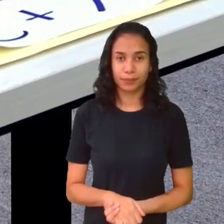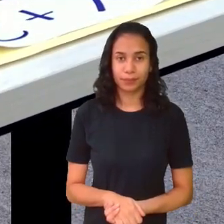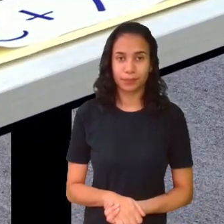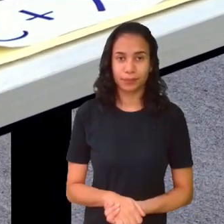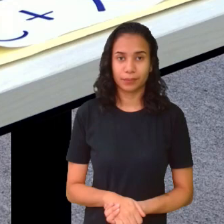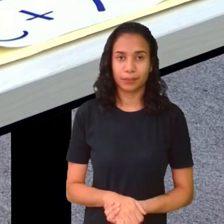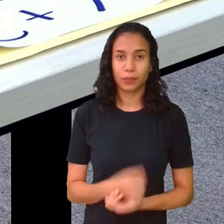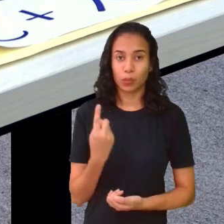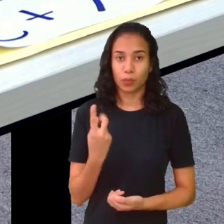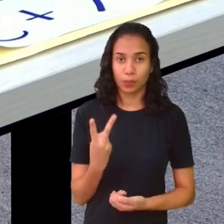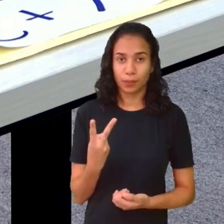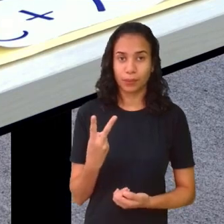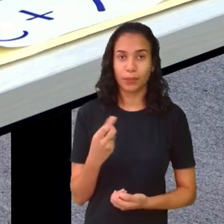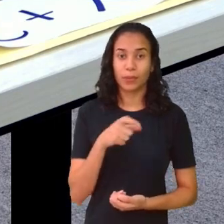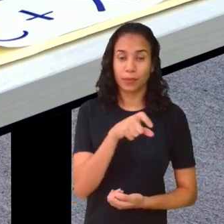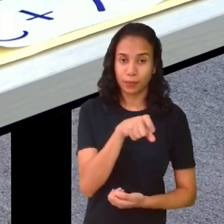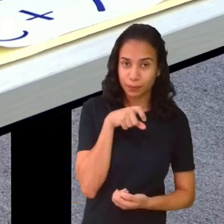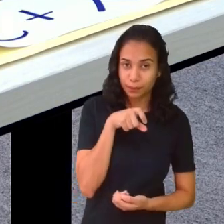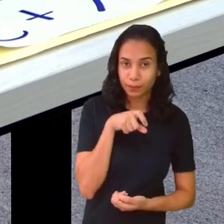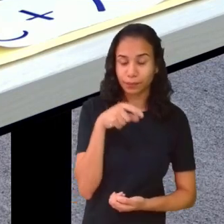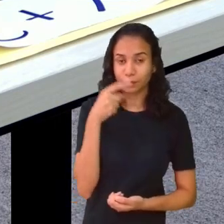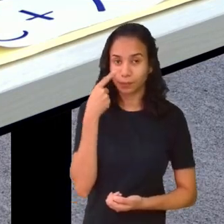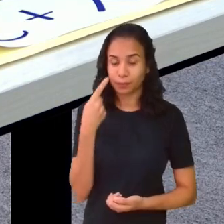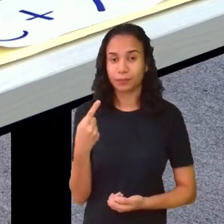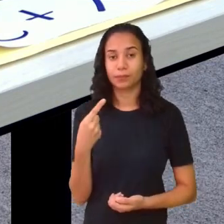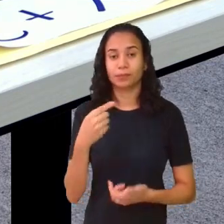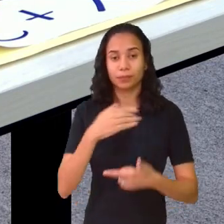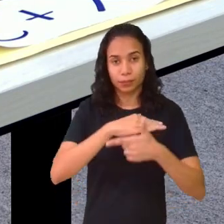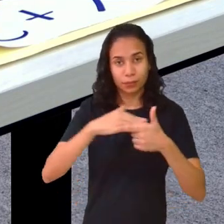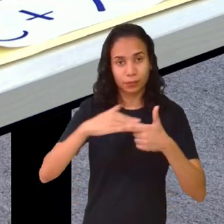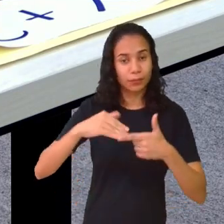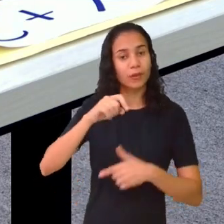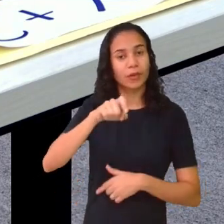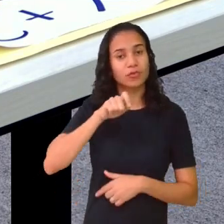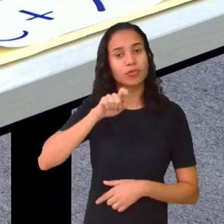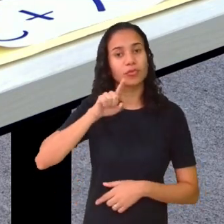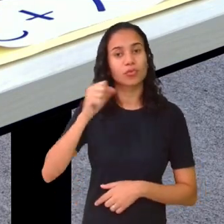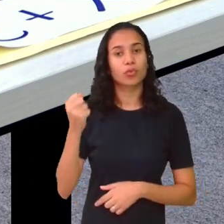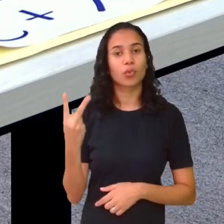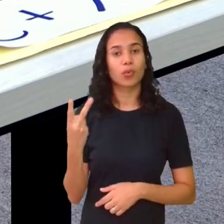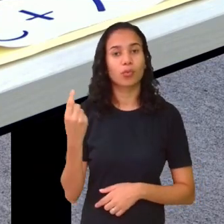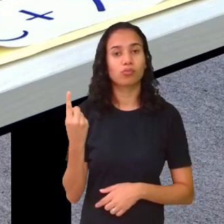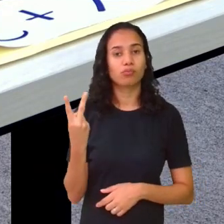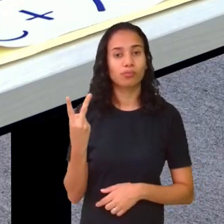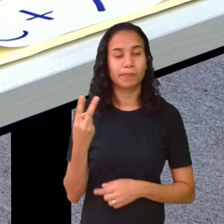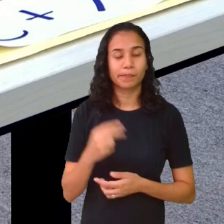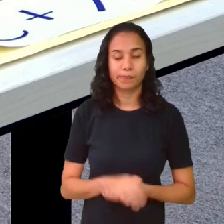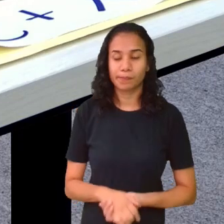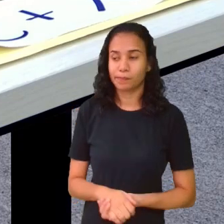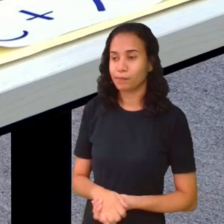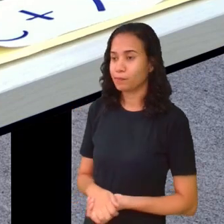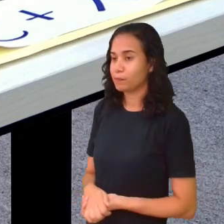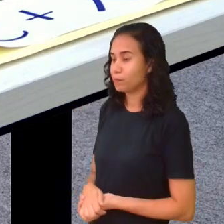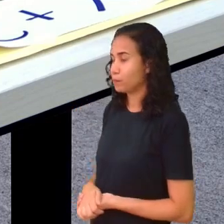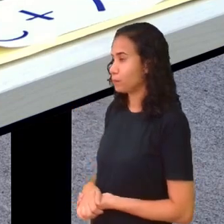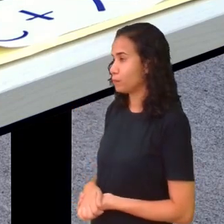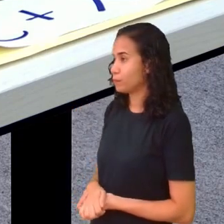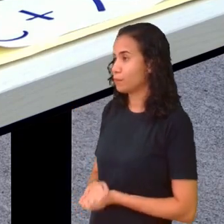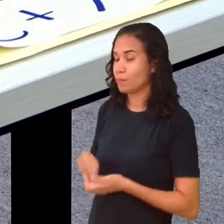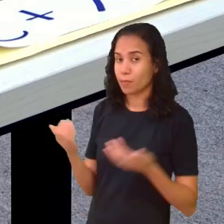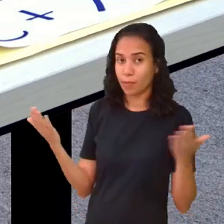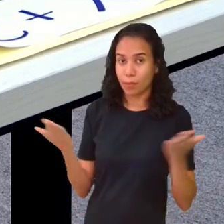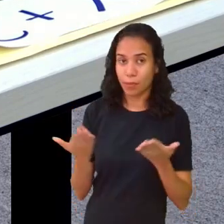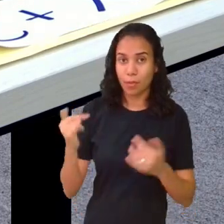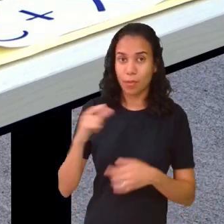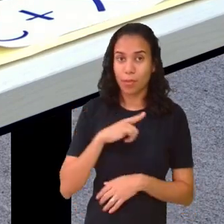1, 2. Ó, x, desse lado é x. E aqui é 2. 1, 2. Certo? E aqui,